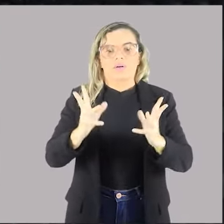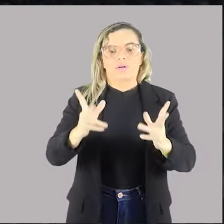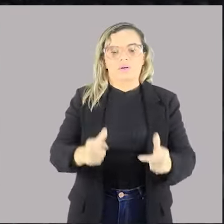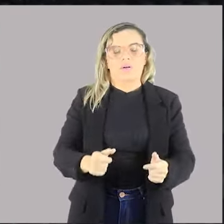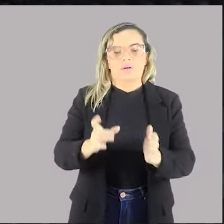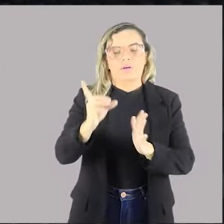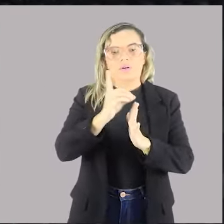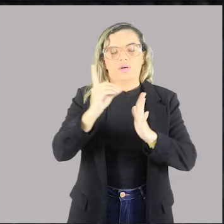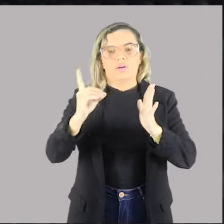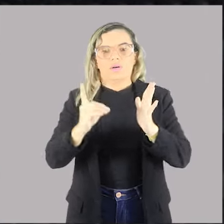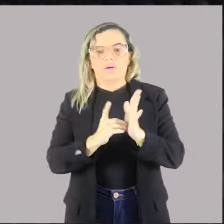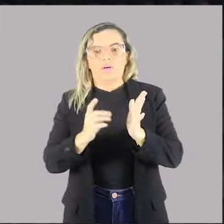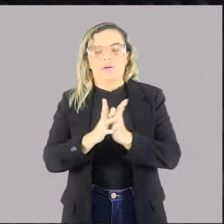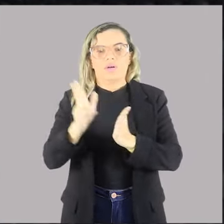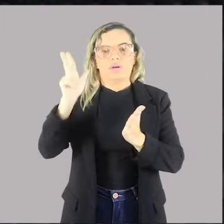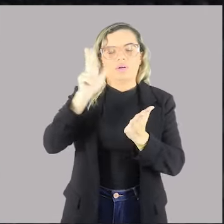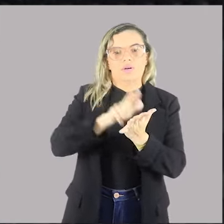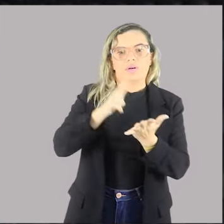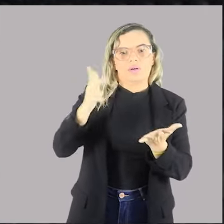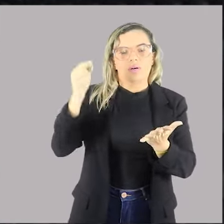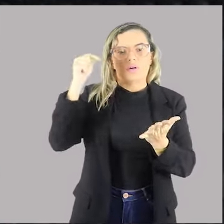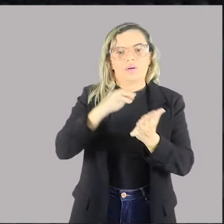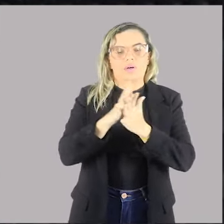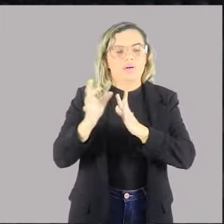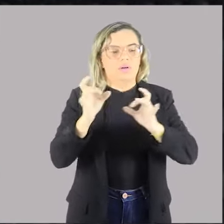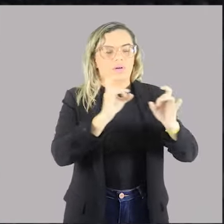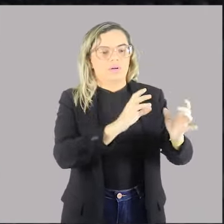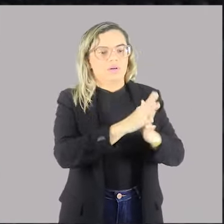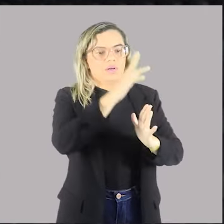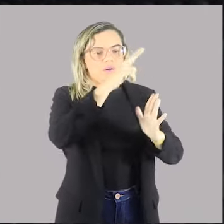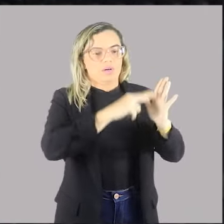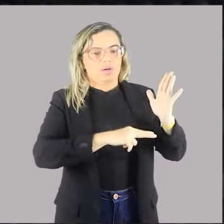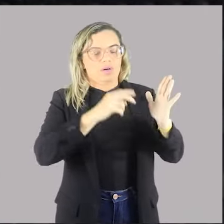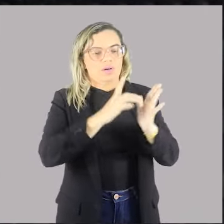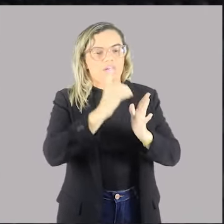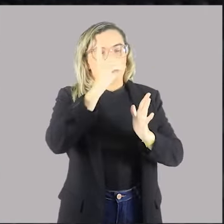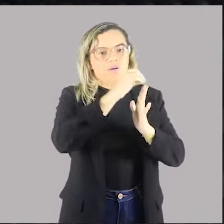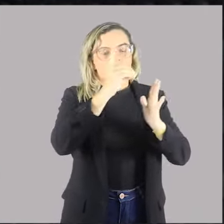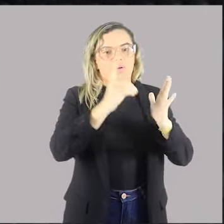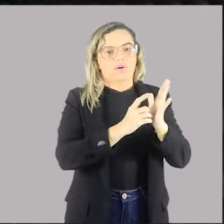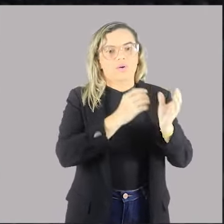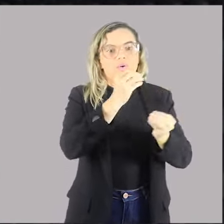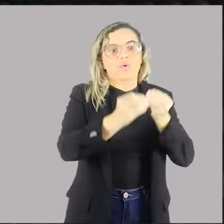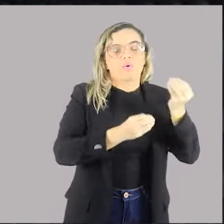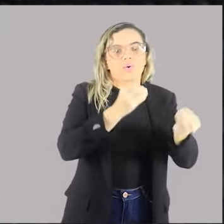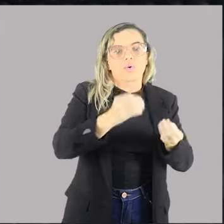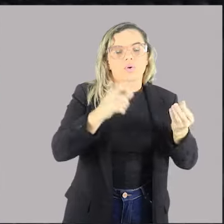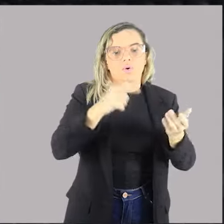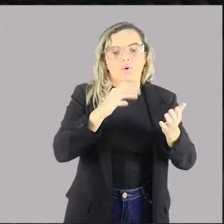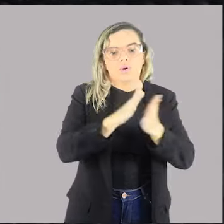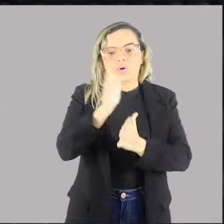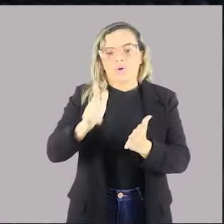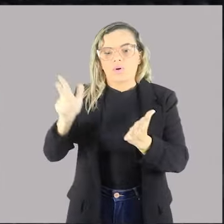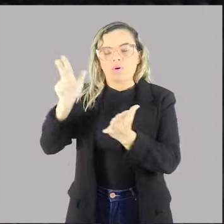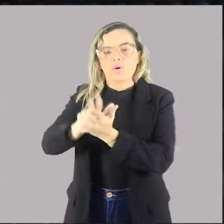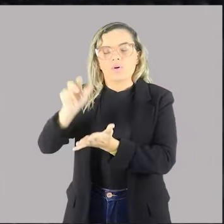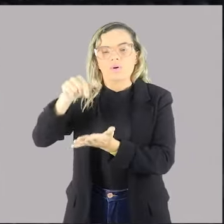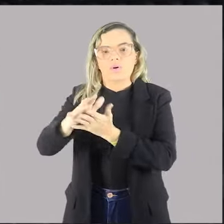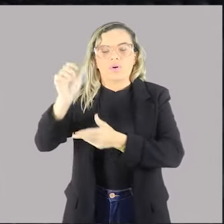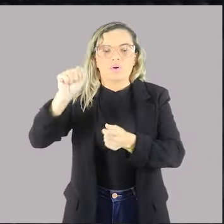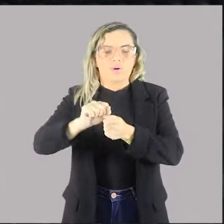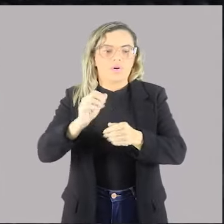regulamento são a mesma espécie normativa. O decreto é a forma pela qual o regulamento se faz